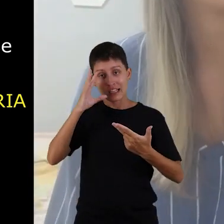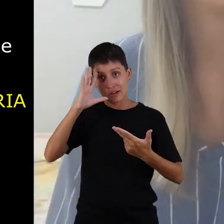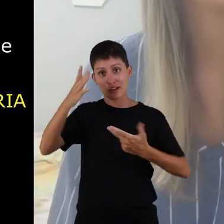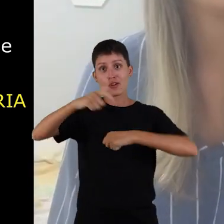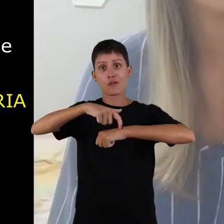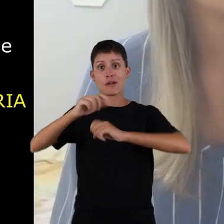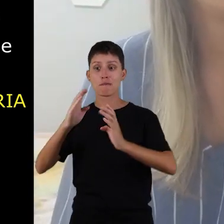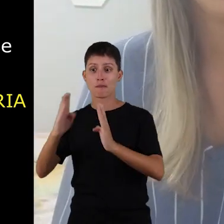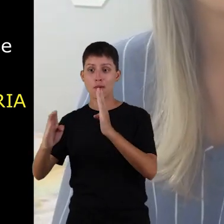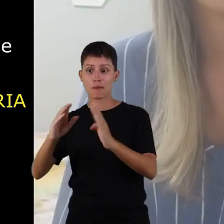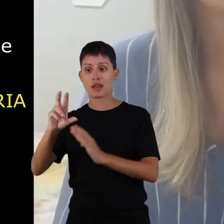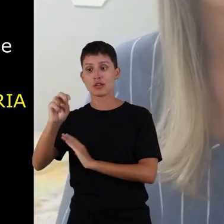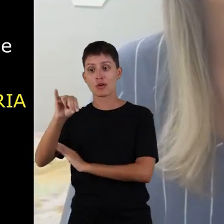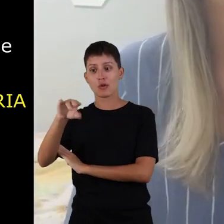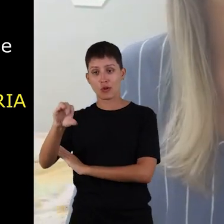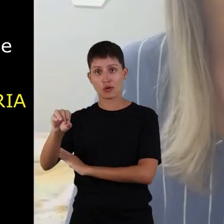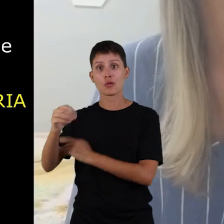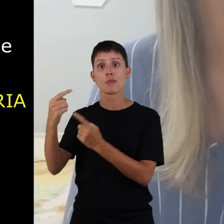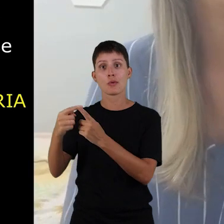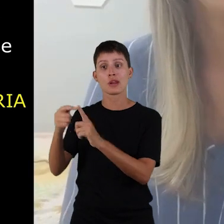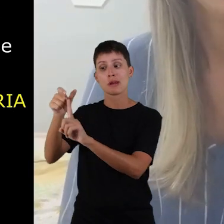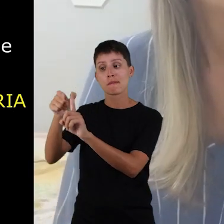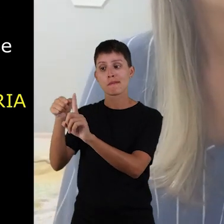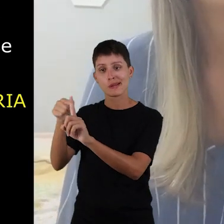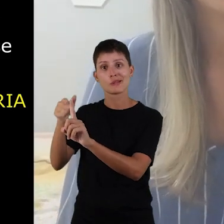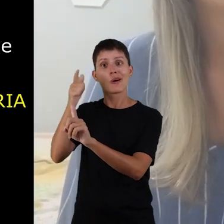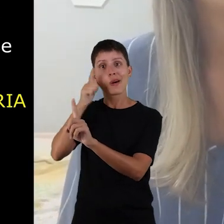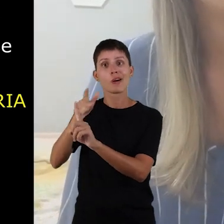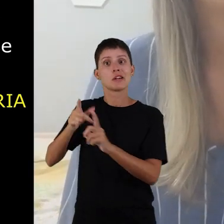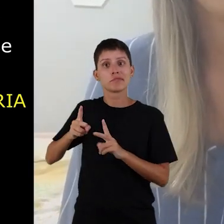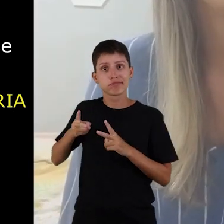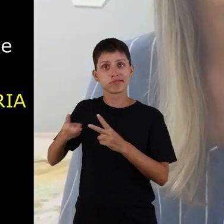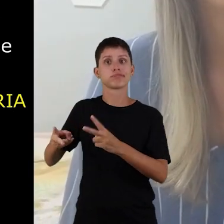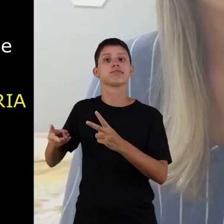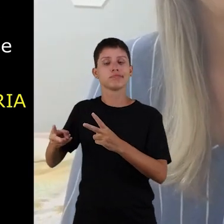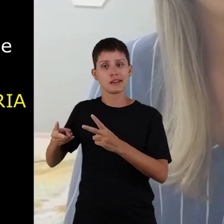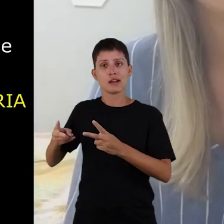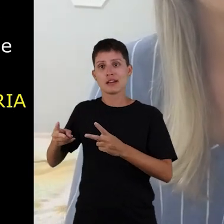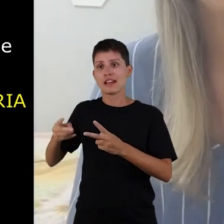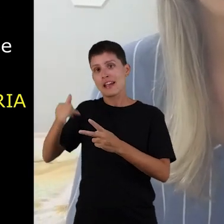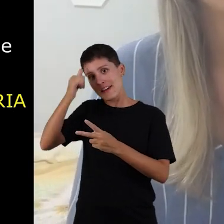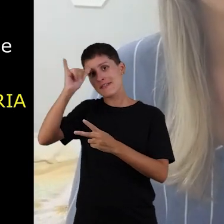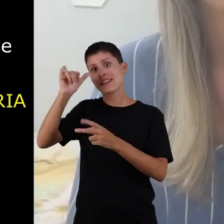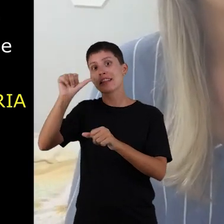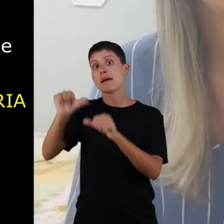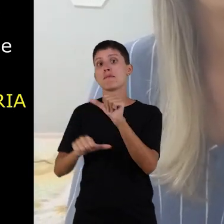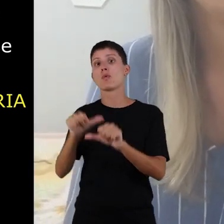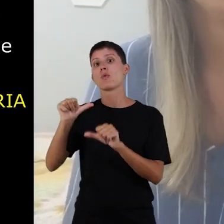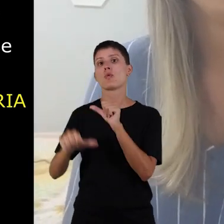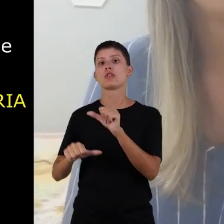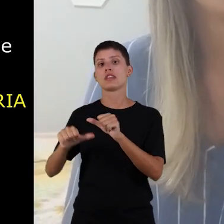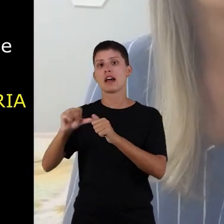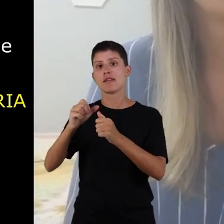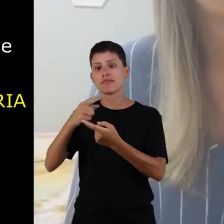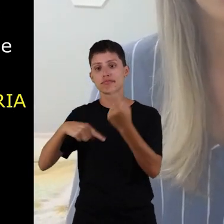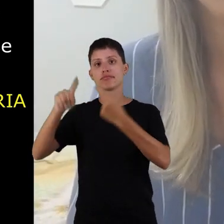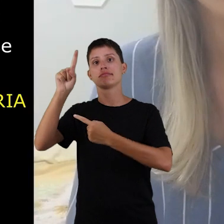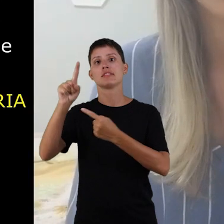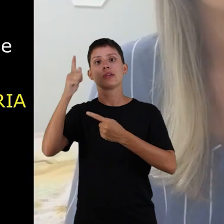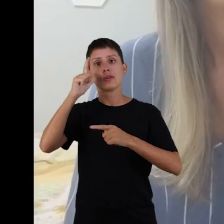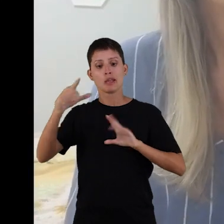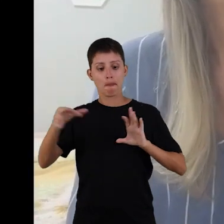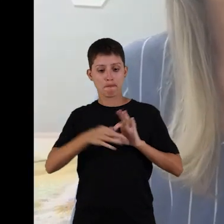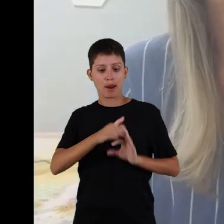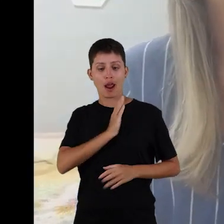à fase crônica da doença, para que o paciente, ele continue na fase, na forma indeterminada da doença, não evolua para uma forma